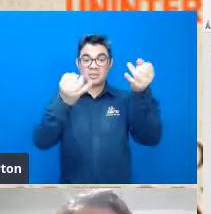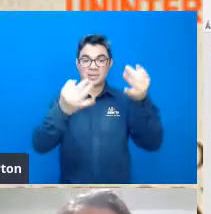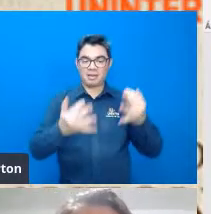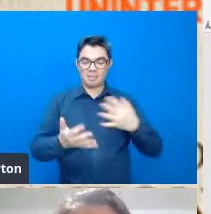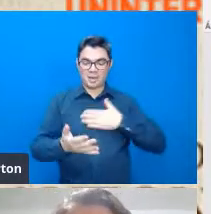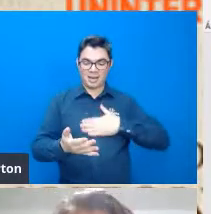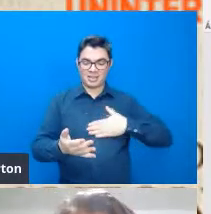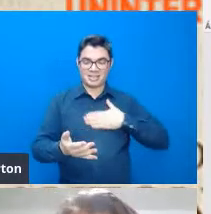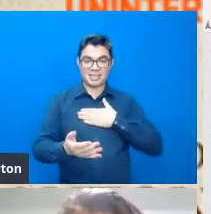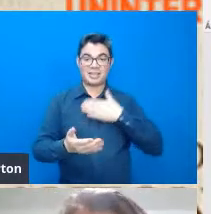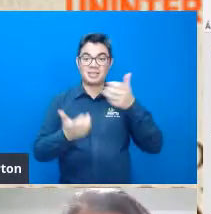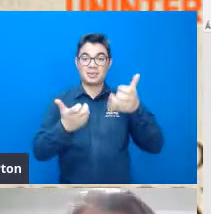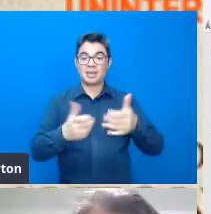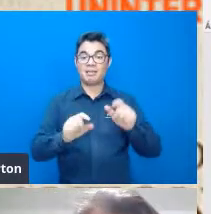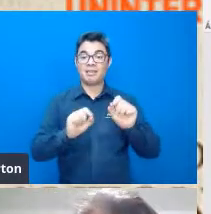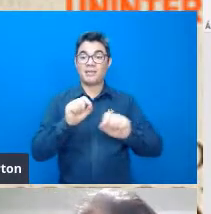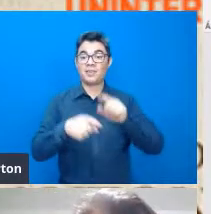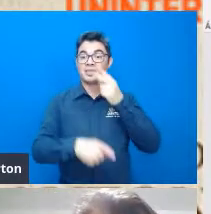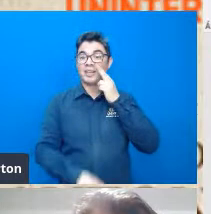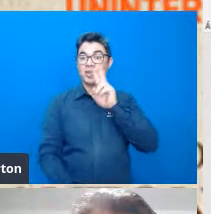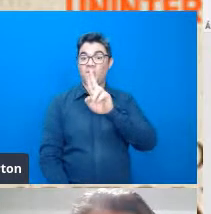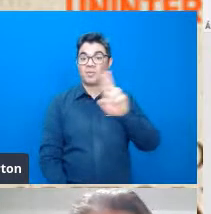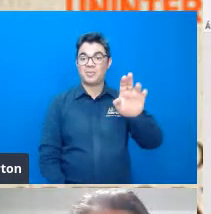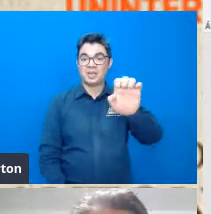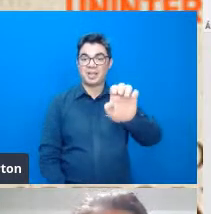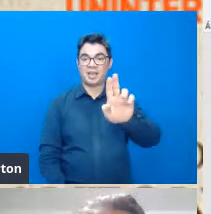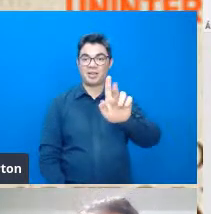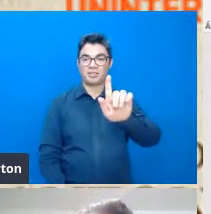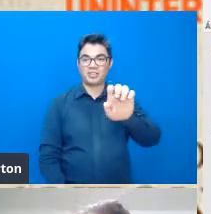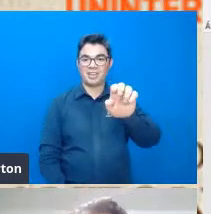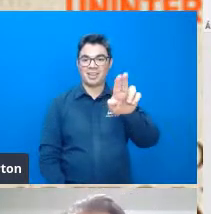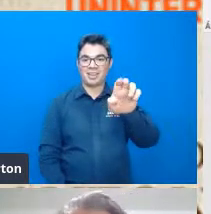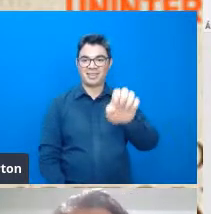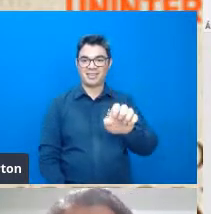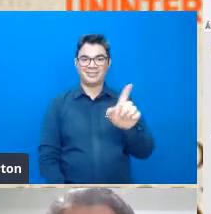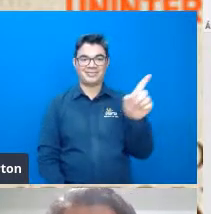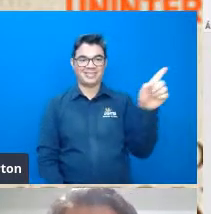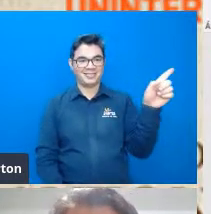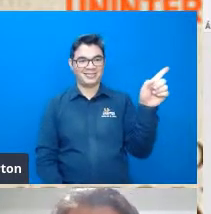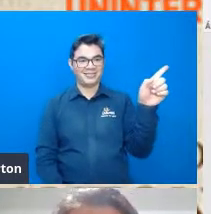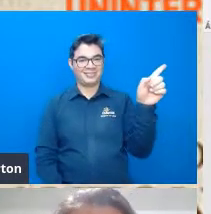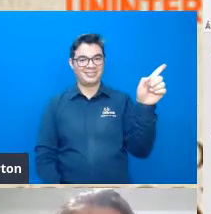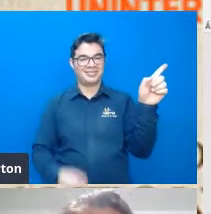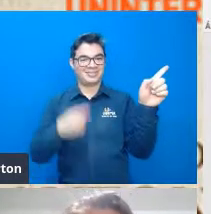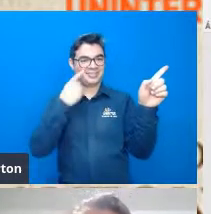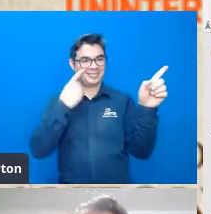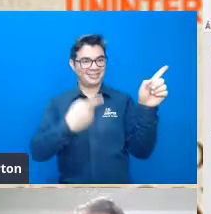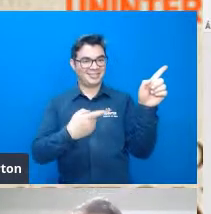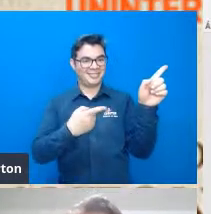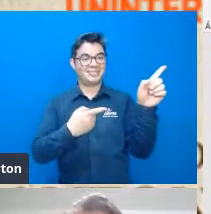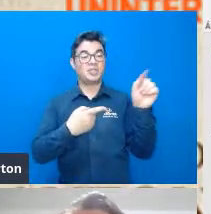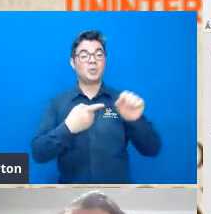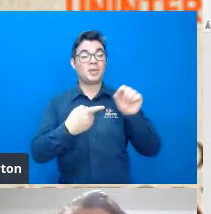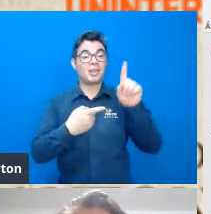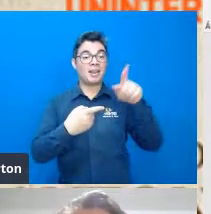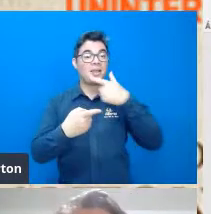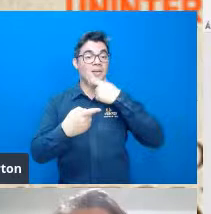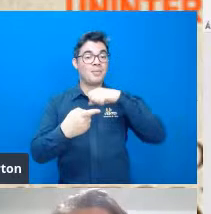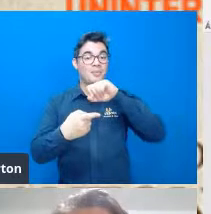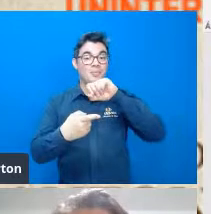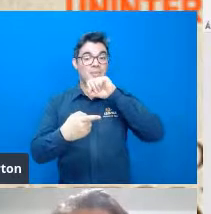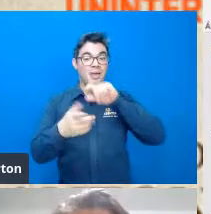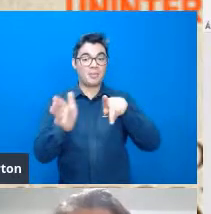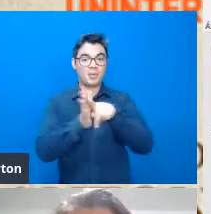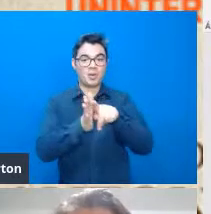prazer, do Eudine Odum, e o Eudine Odum nada mais é do que considerado o pai da ecologia